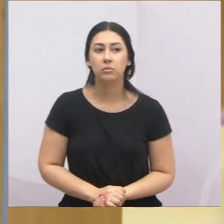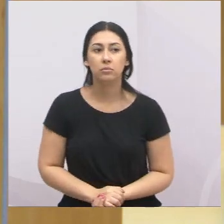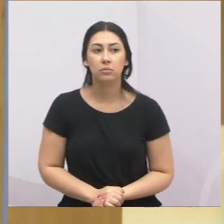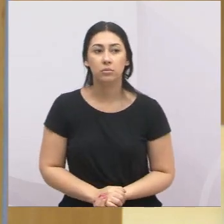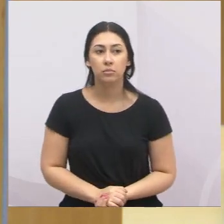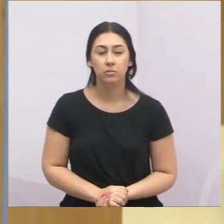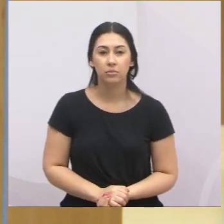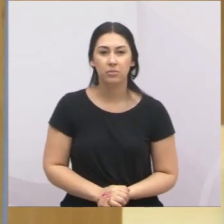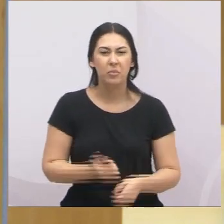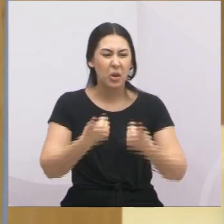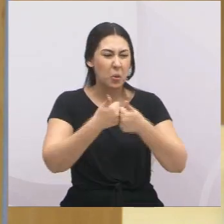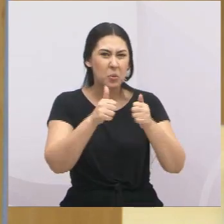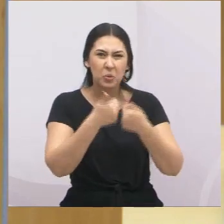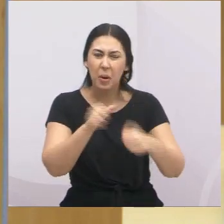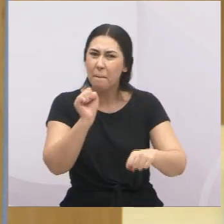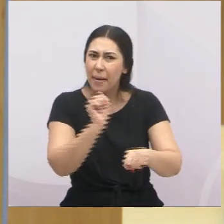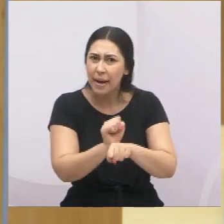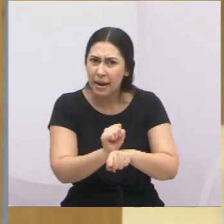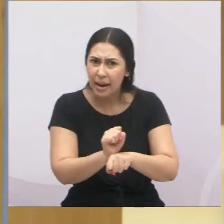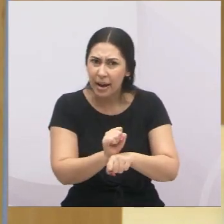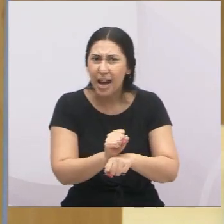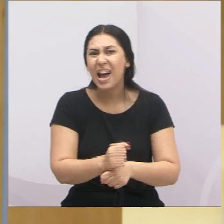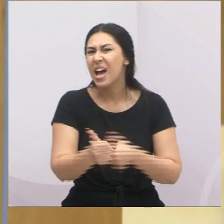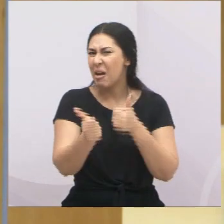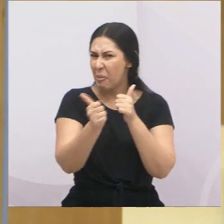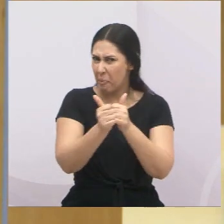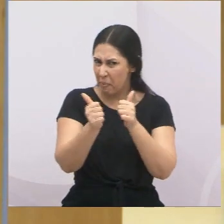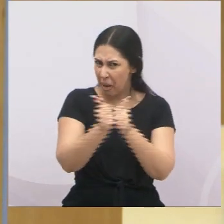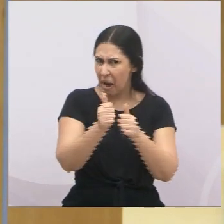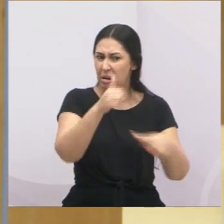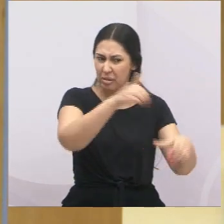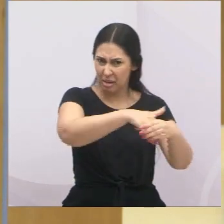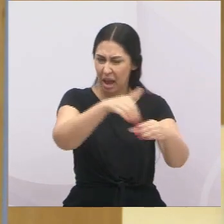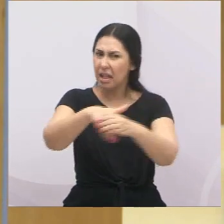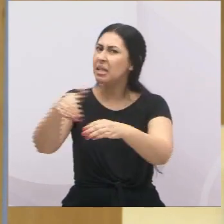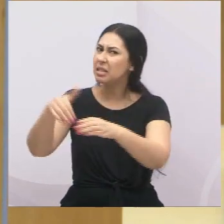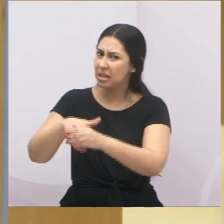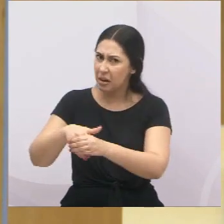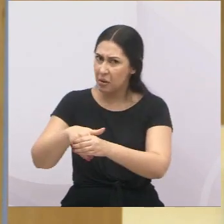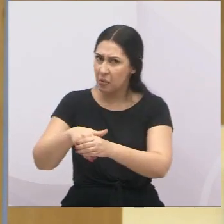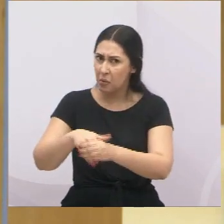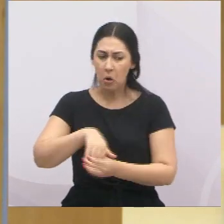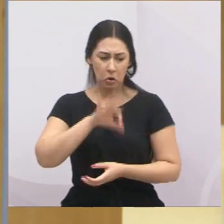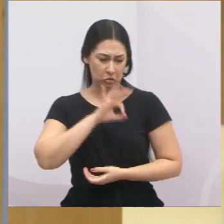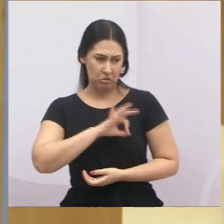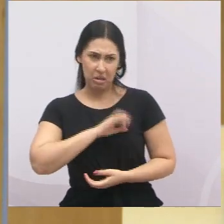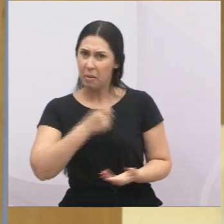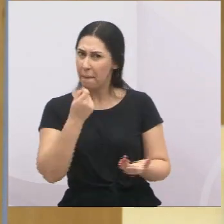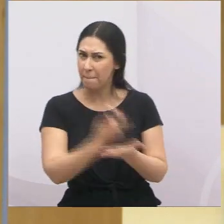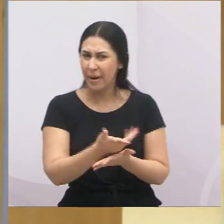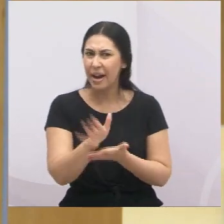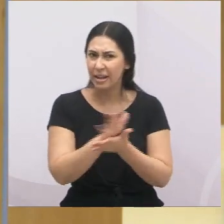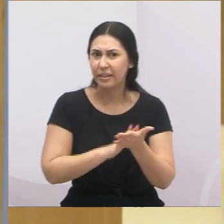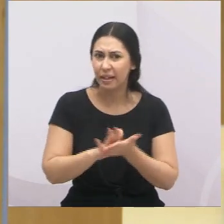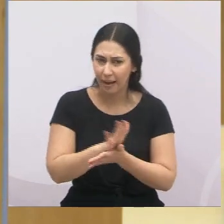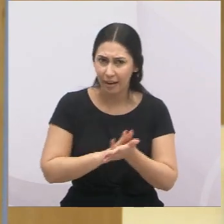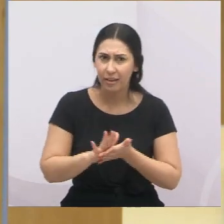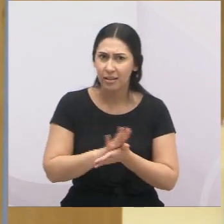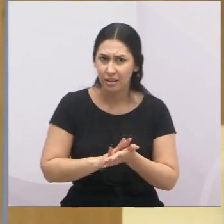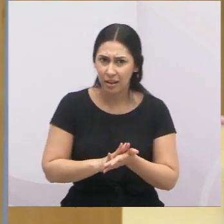Parar os ônibus em véspera de eleição, atrasar o salário dos trabalhadores, Paulinho,